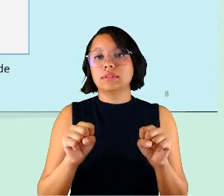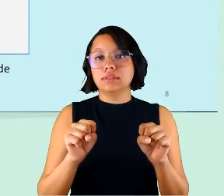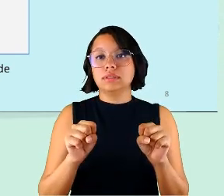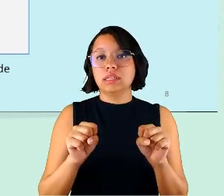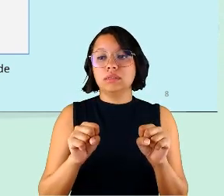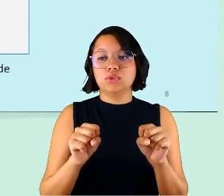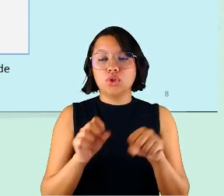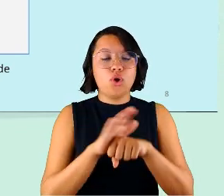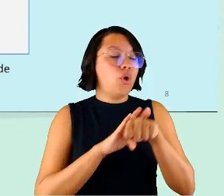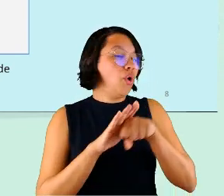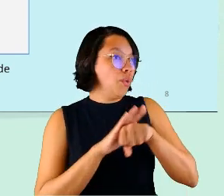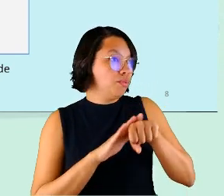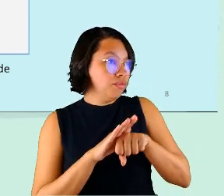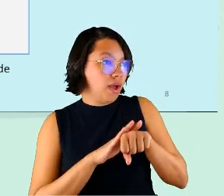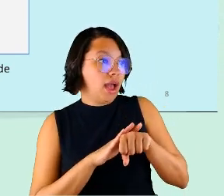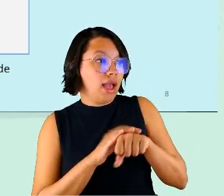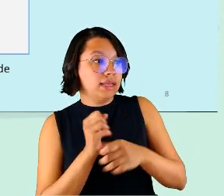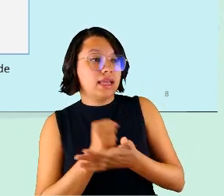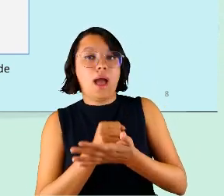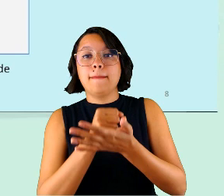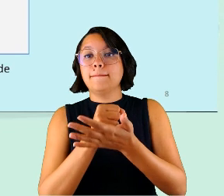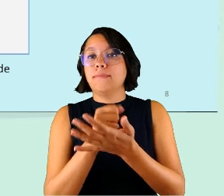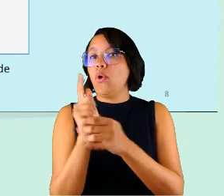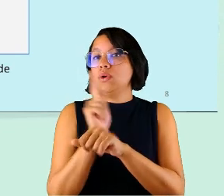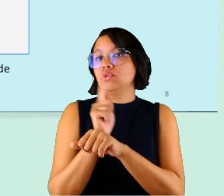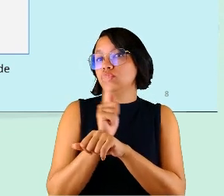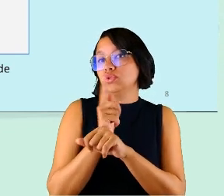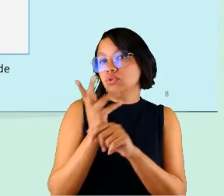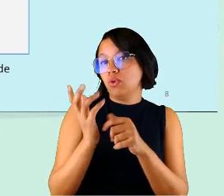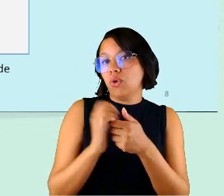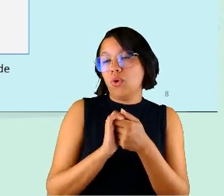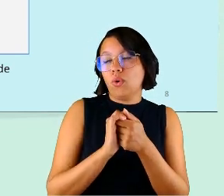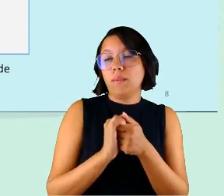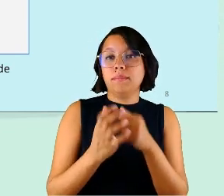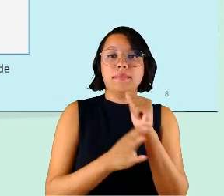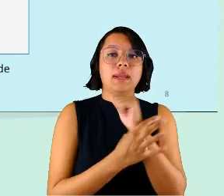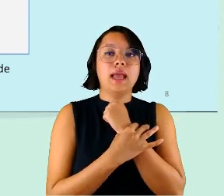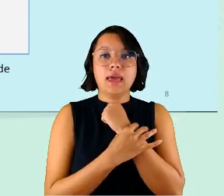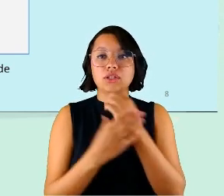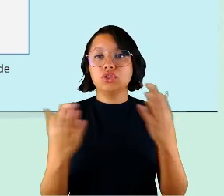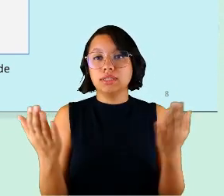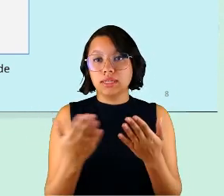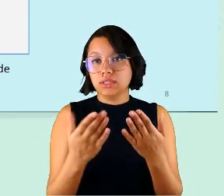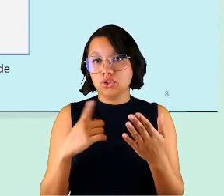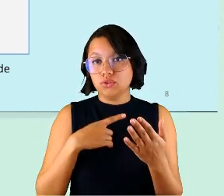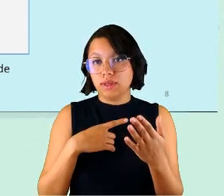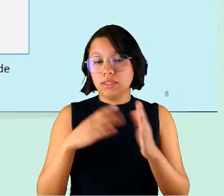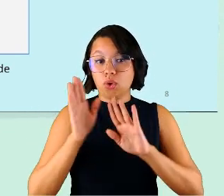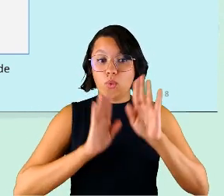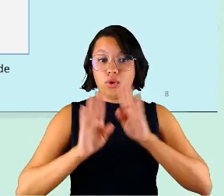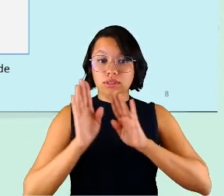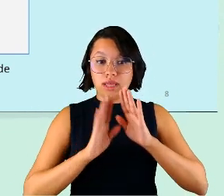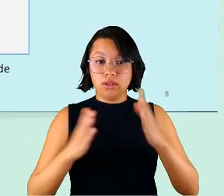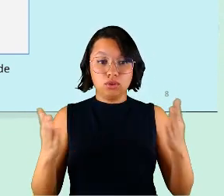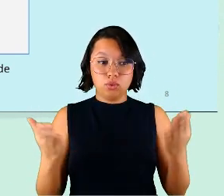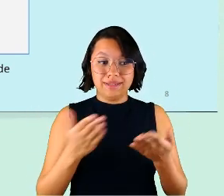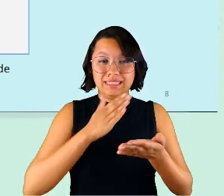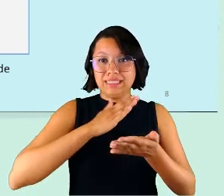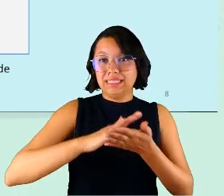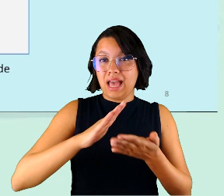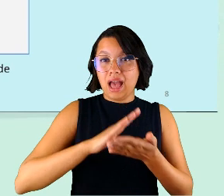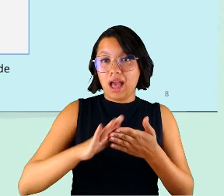rodas de conversa apoio aos gestores para garantir que eles tomassem cuidado com esses